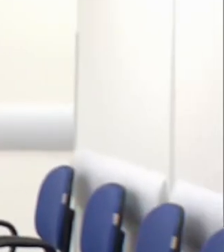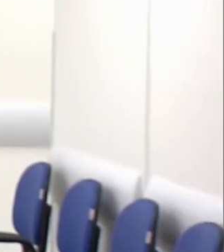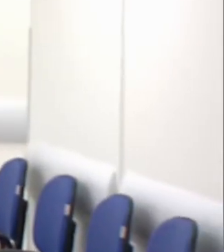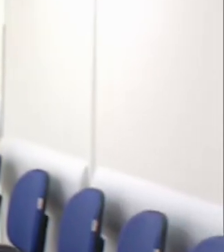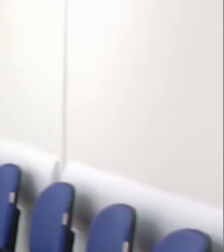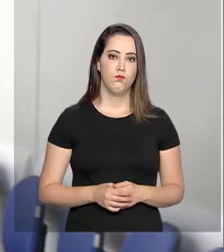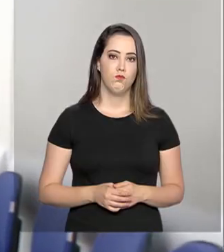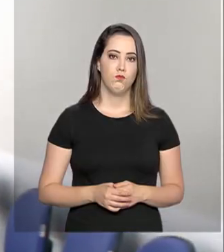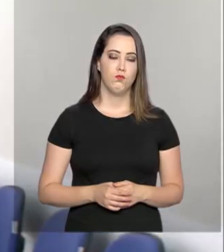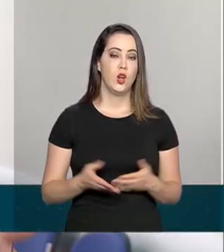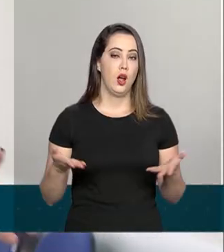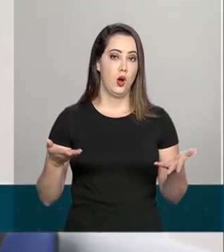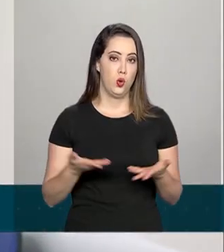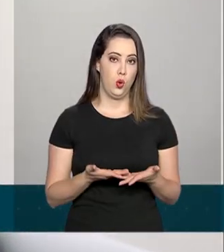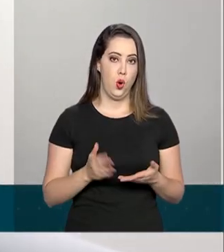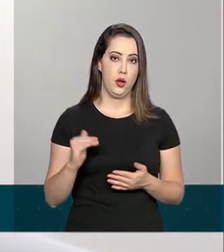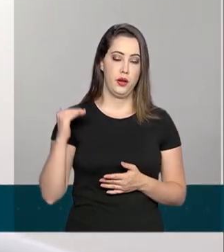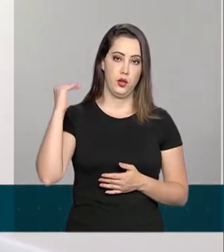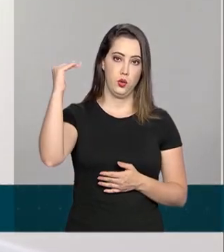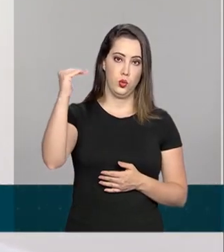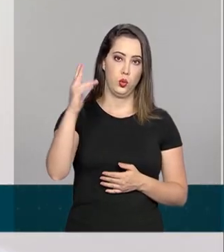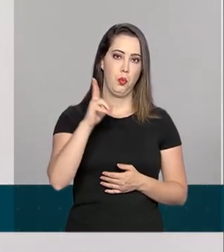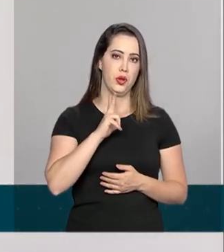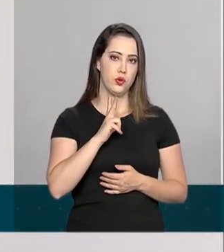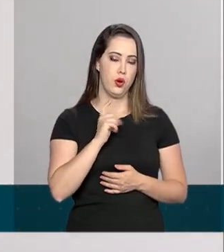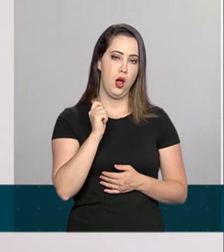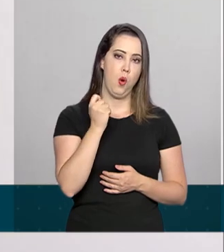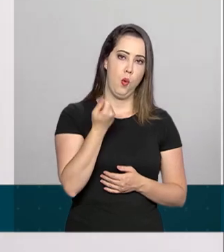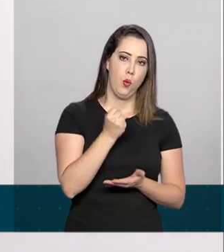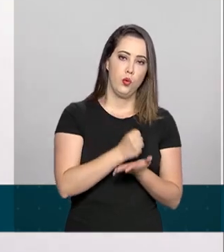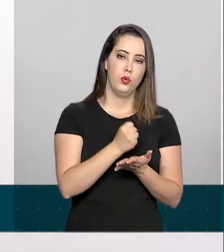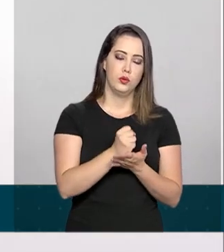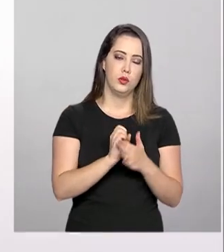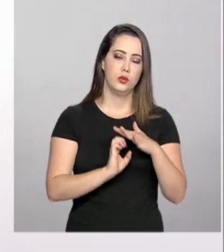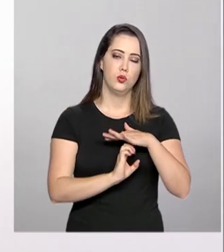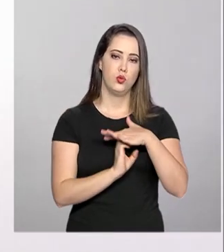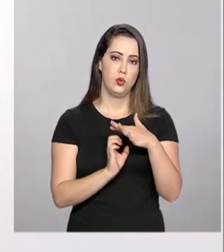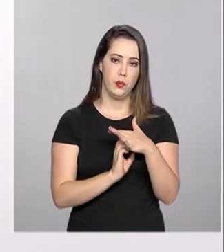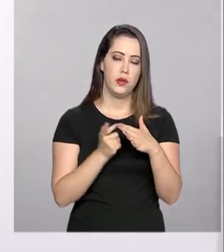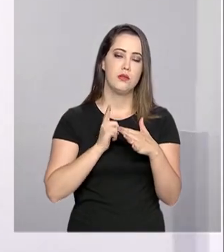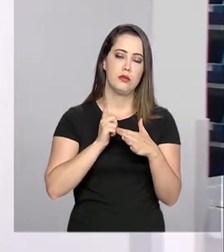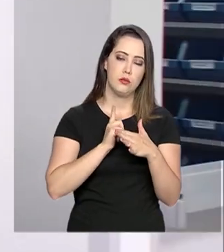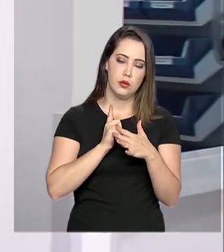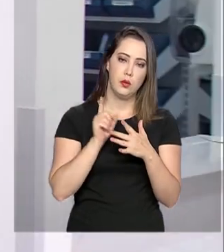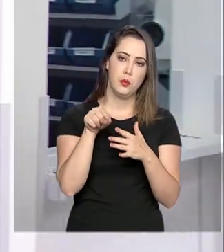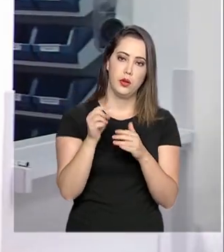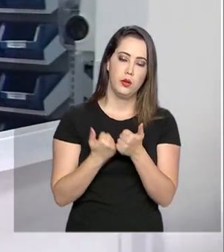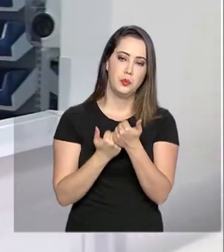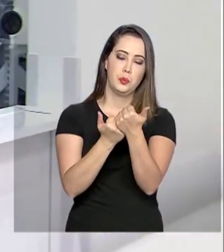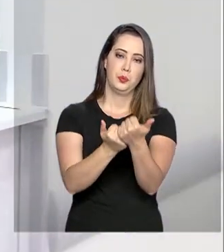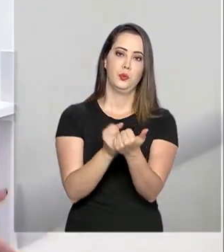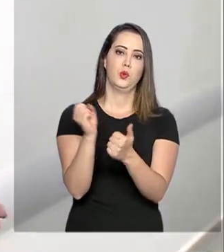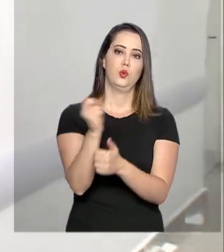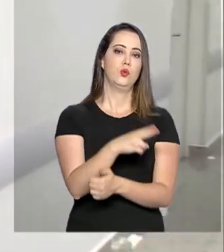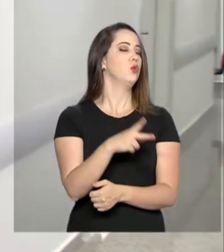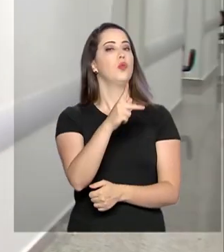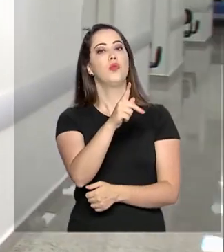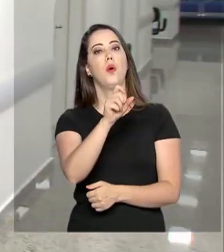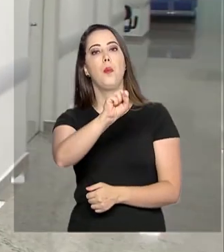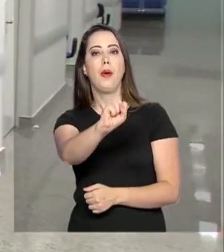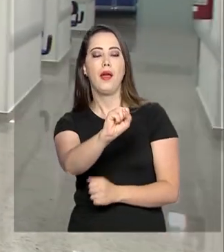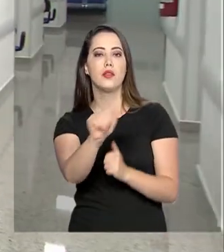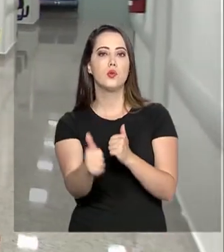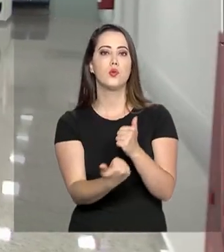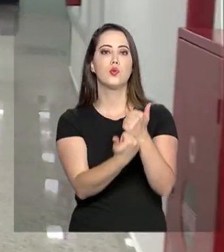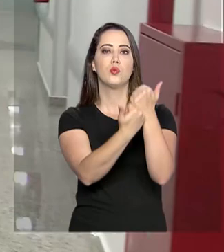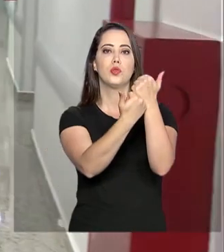Agora, o atendimento adulto, particular ou por convênio, também ganha reforço. O novo pronto-socorro vai substituir o antigo,